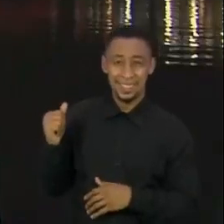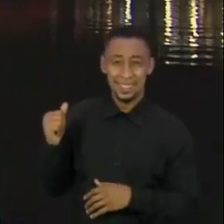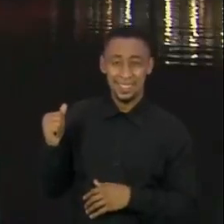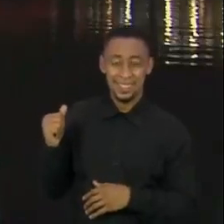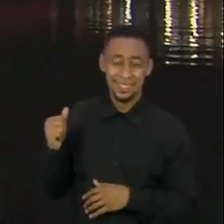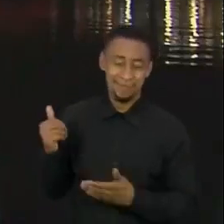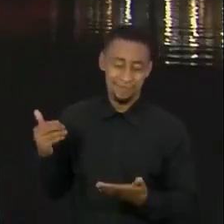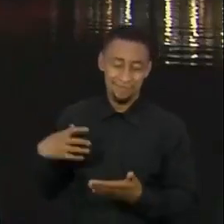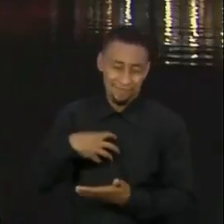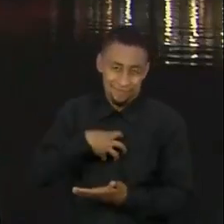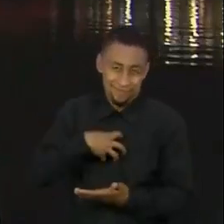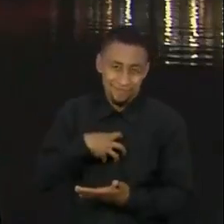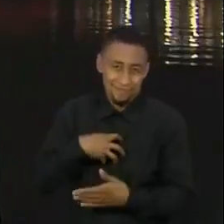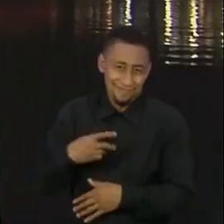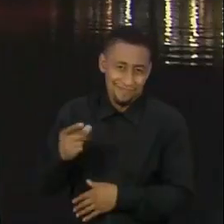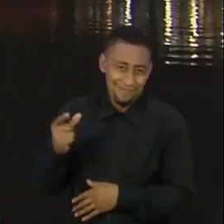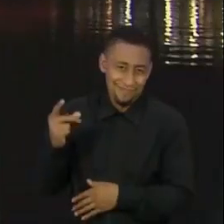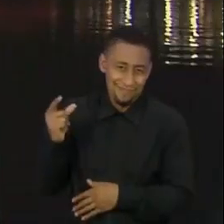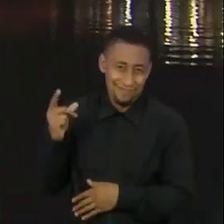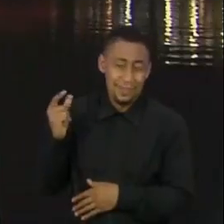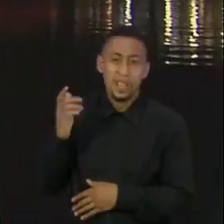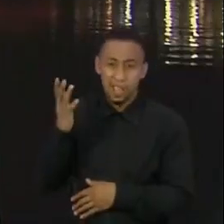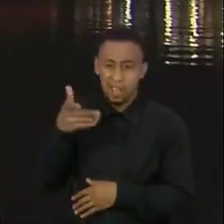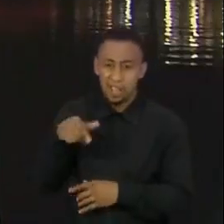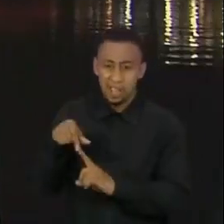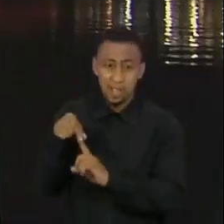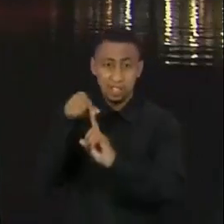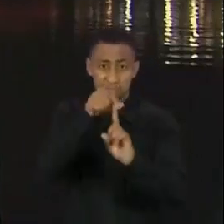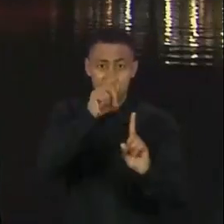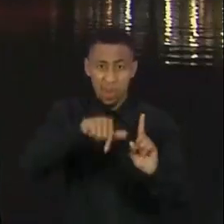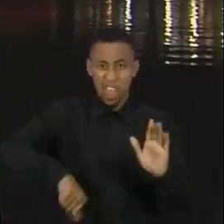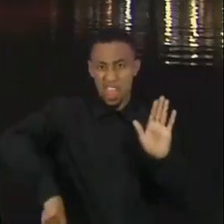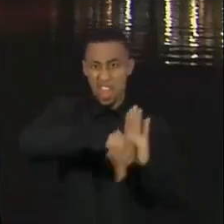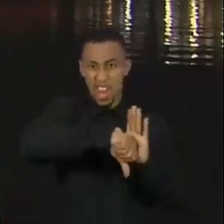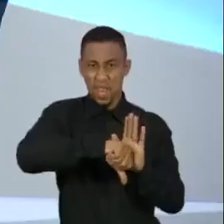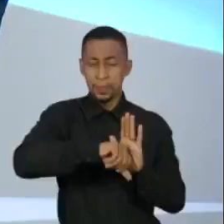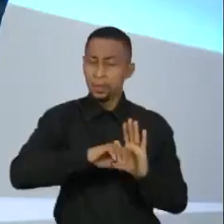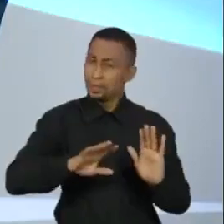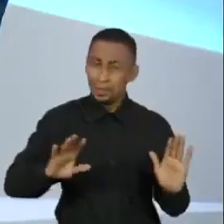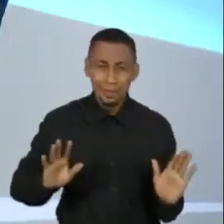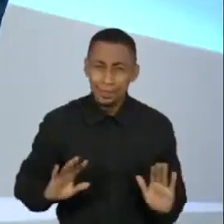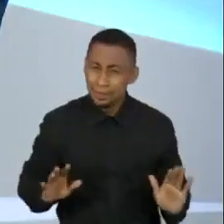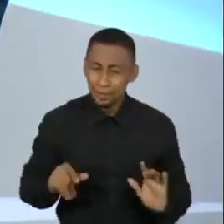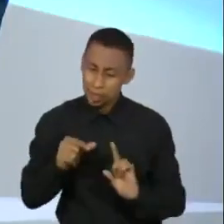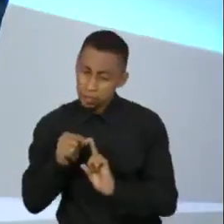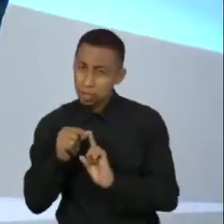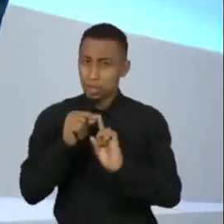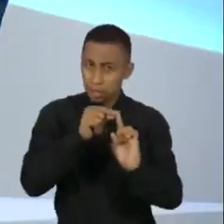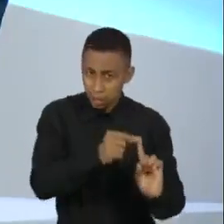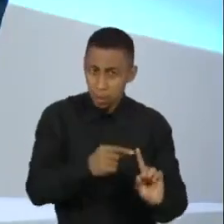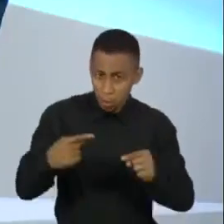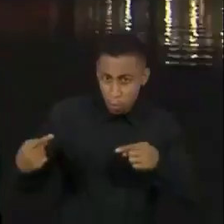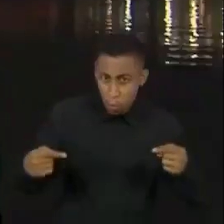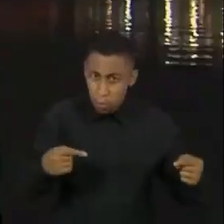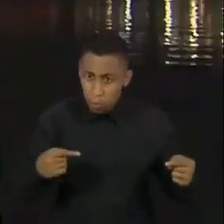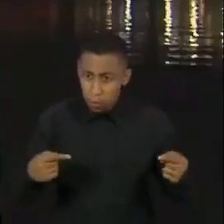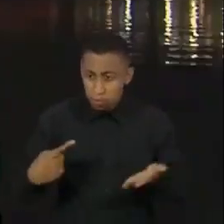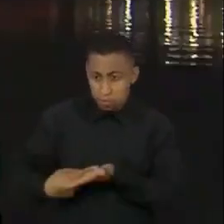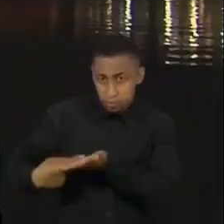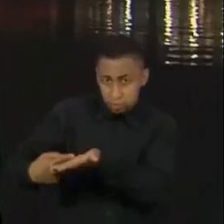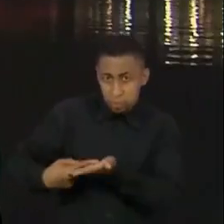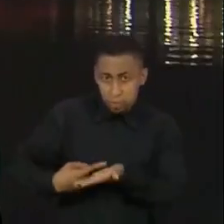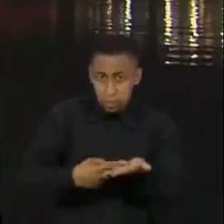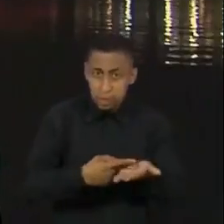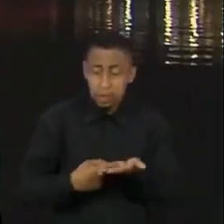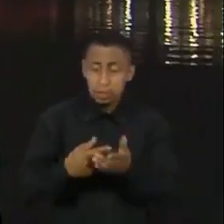dilema de querer criminalizar as indicações políticas. Eu acho que as indicações políticas passam por um